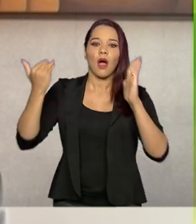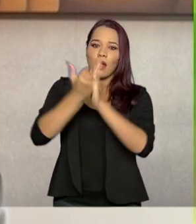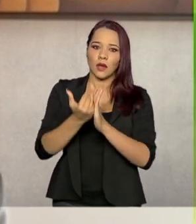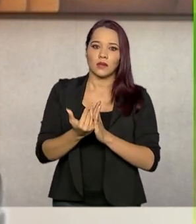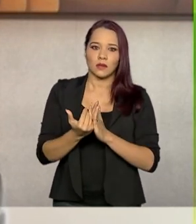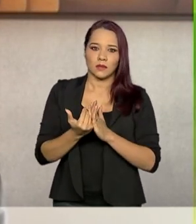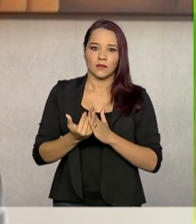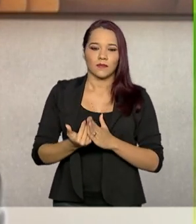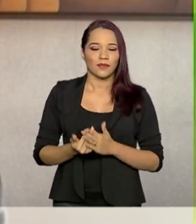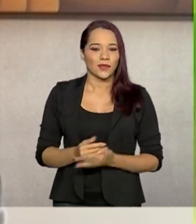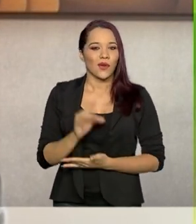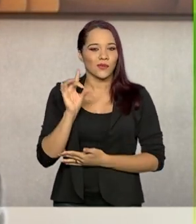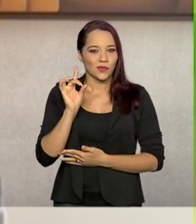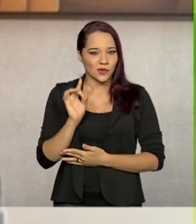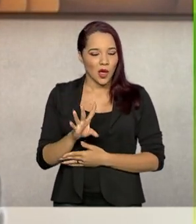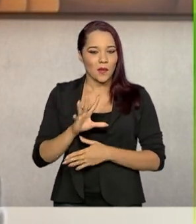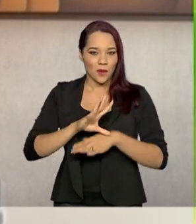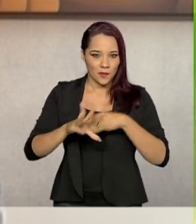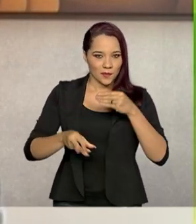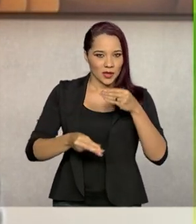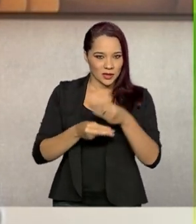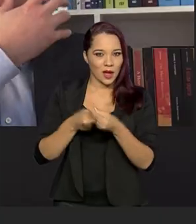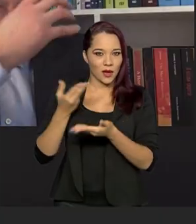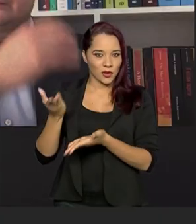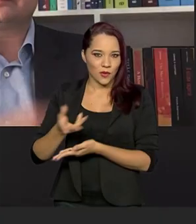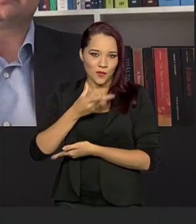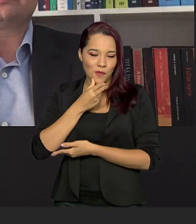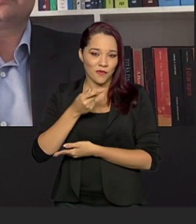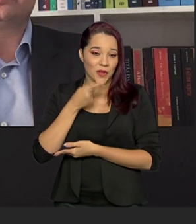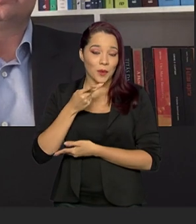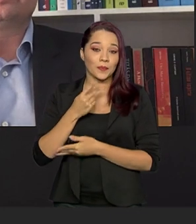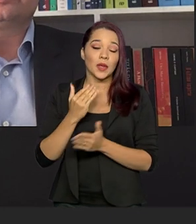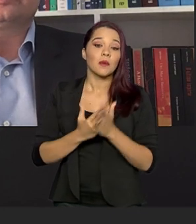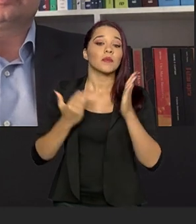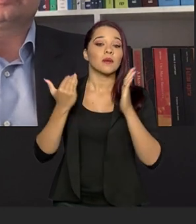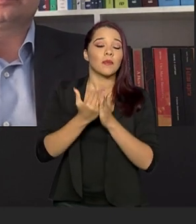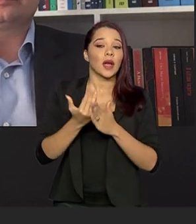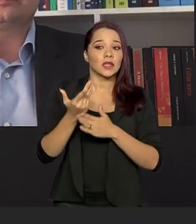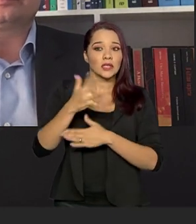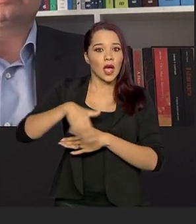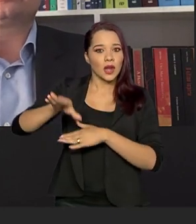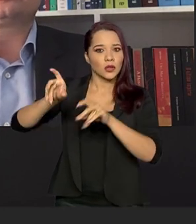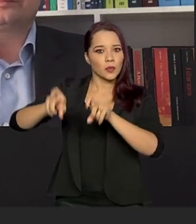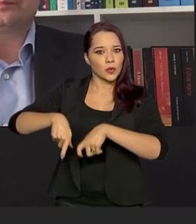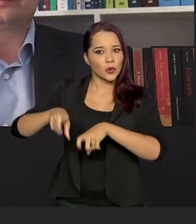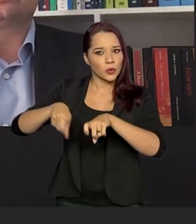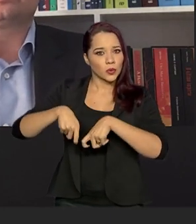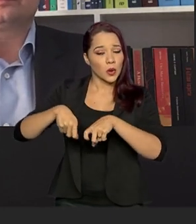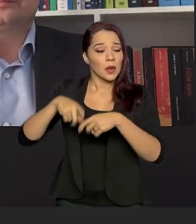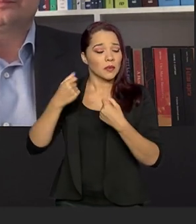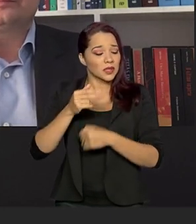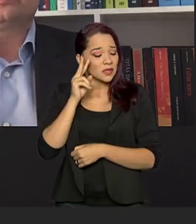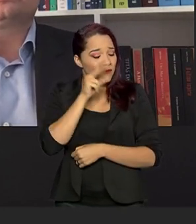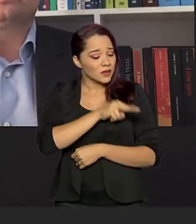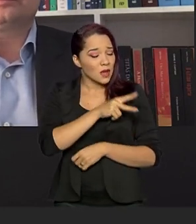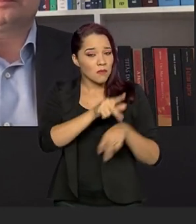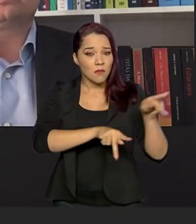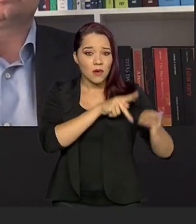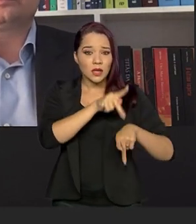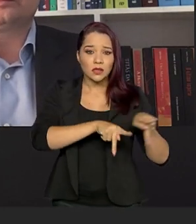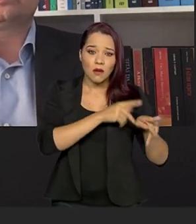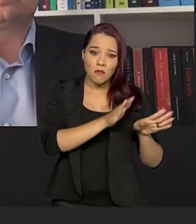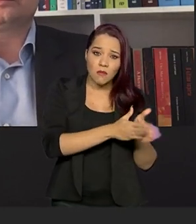Então, só para complementar o que o Renato disse, para além do produtor, gente precisa olhar para essa população de baixa